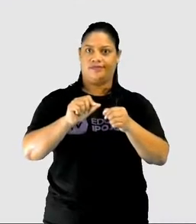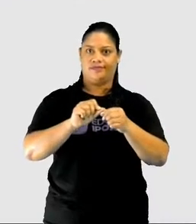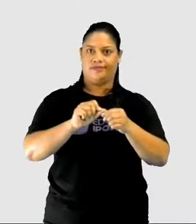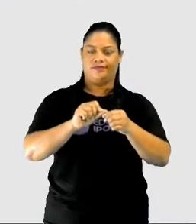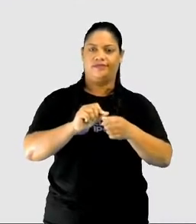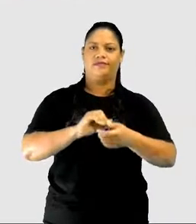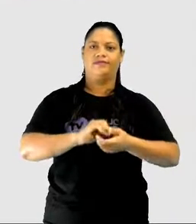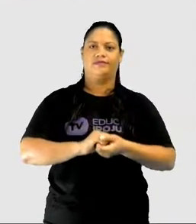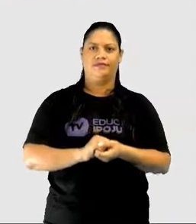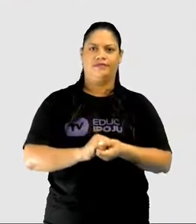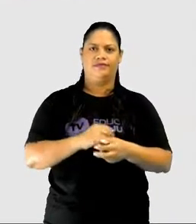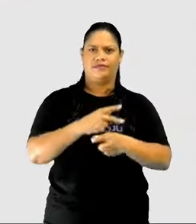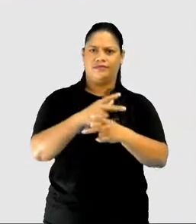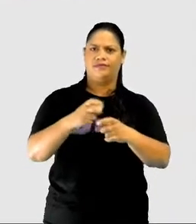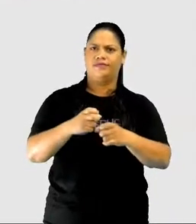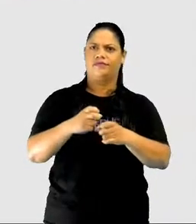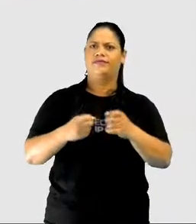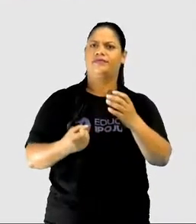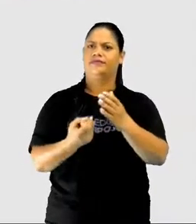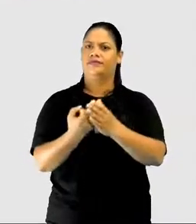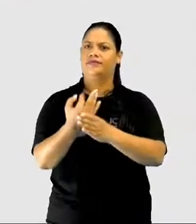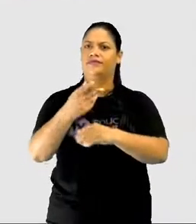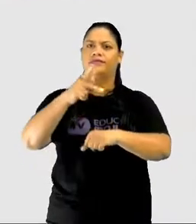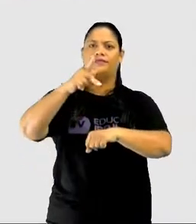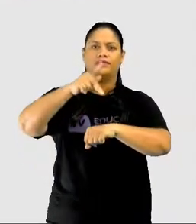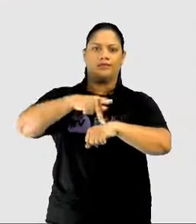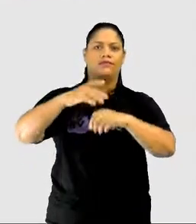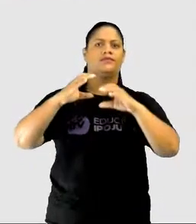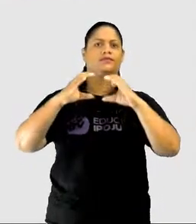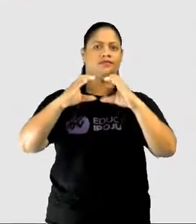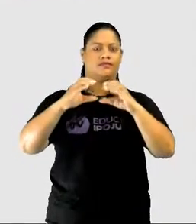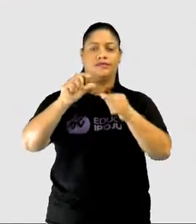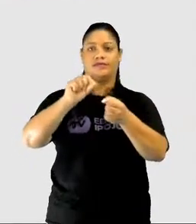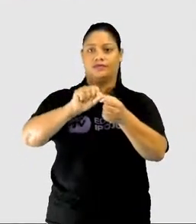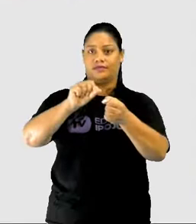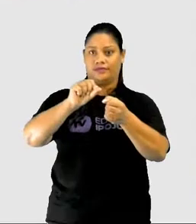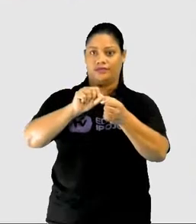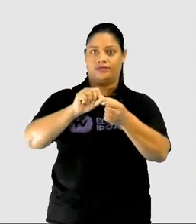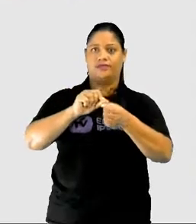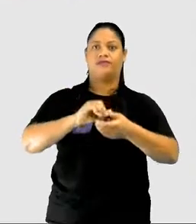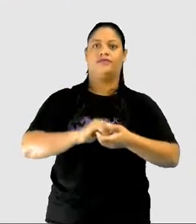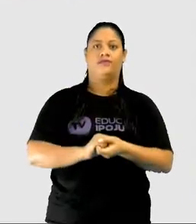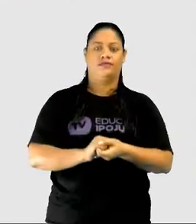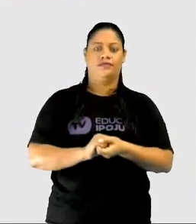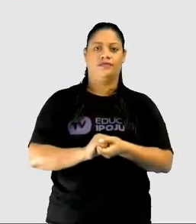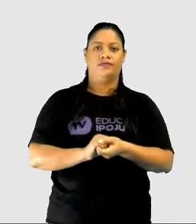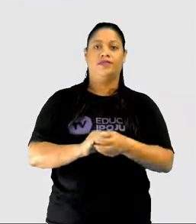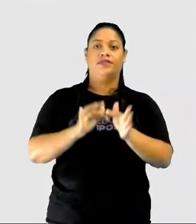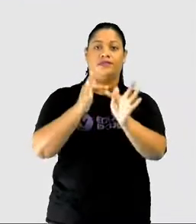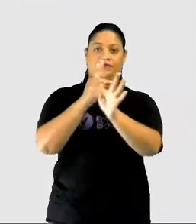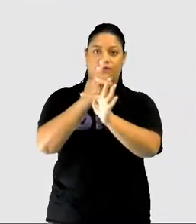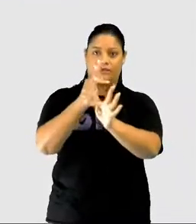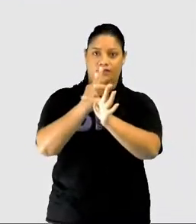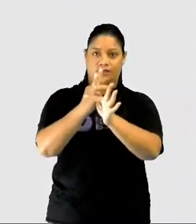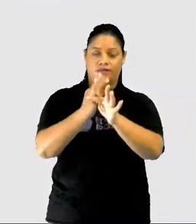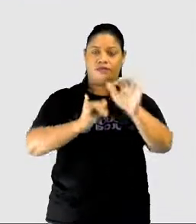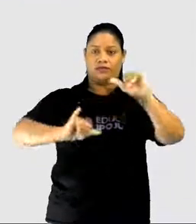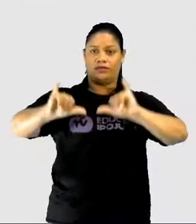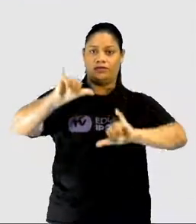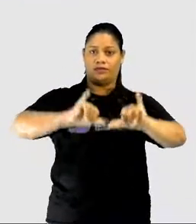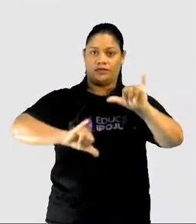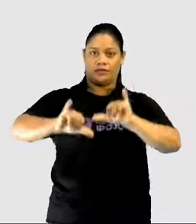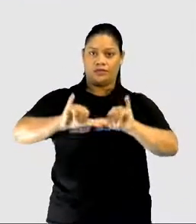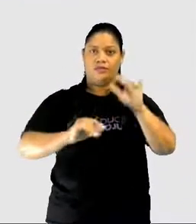agentes externos nas rochas. Ele é formado por processos físicos, químicos e